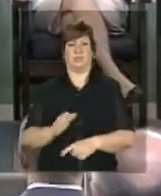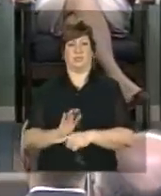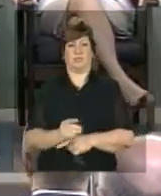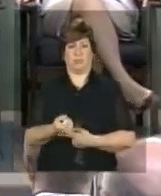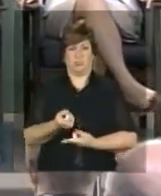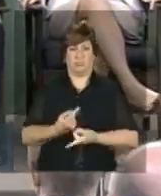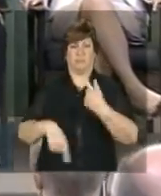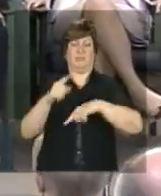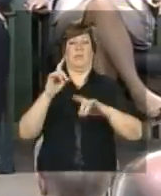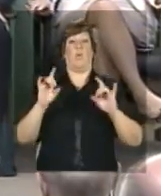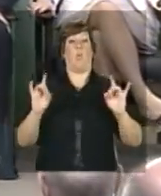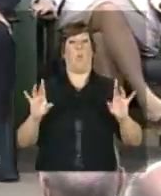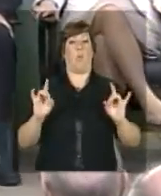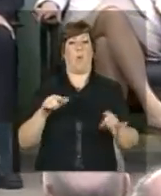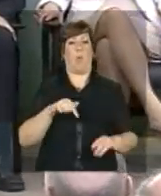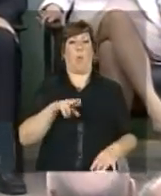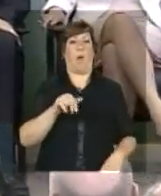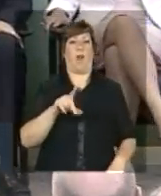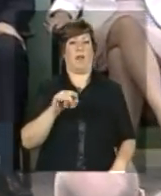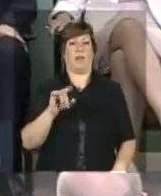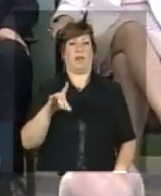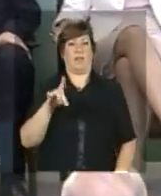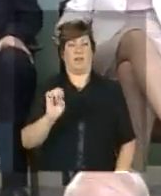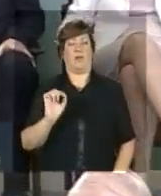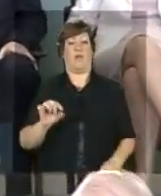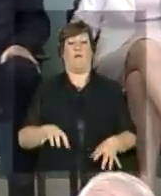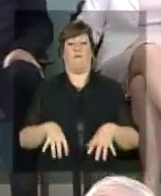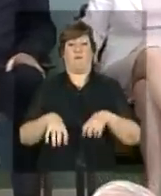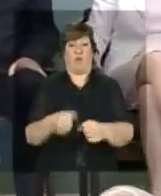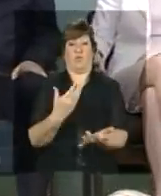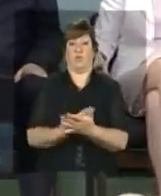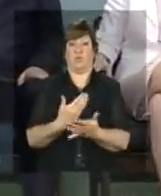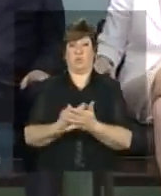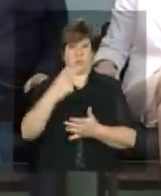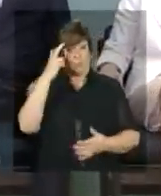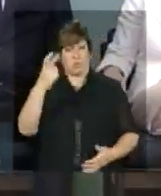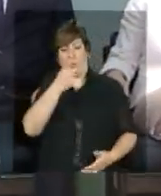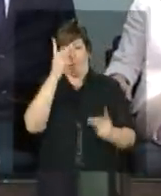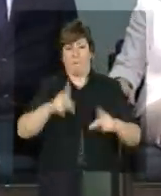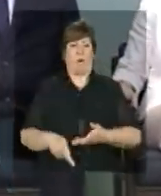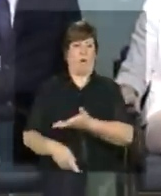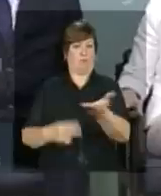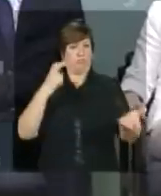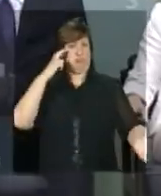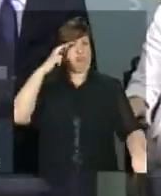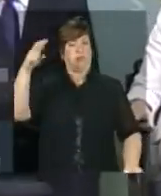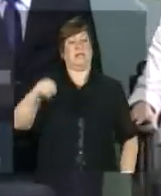é a qualidade e a formação da sua população